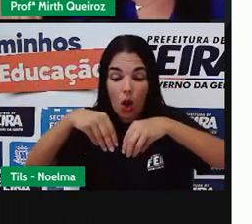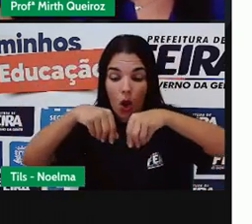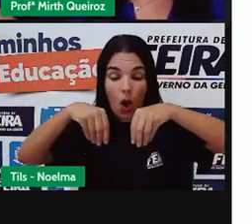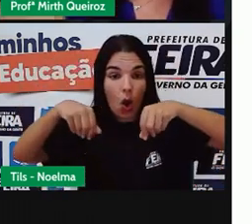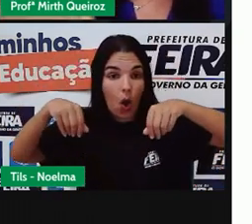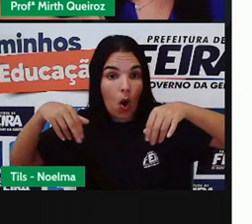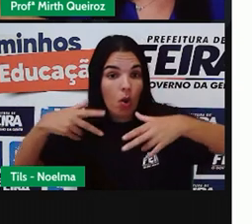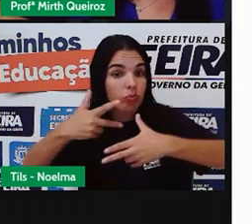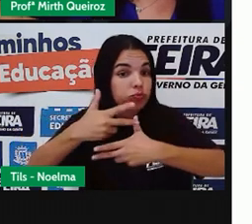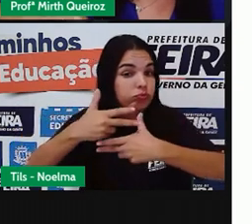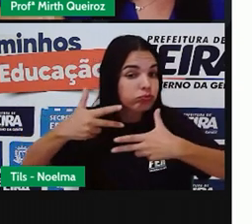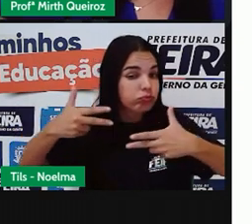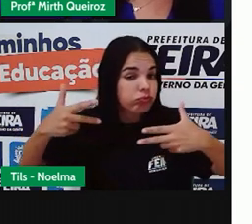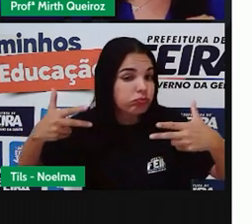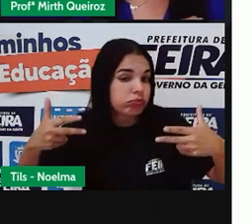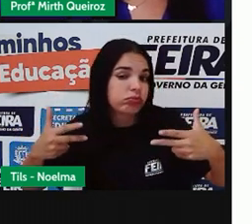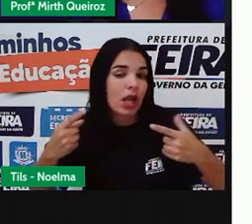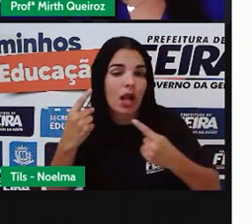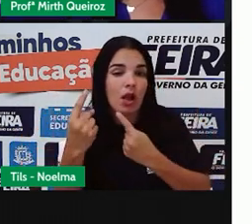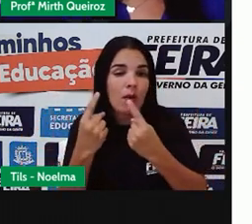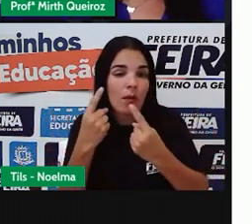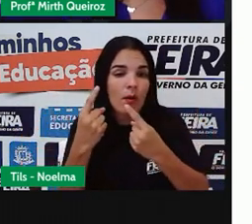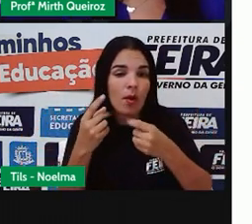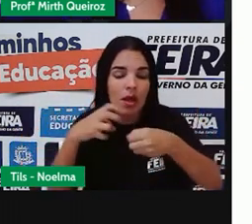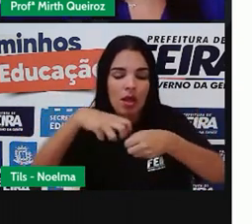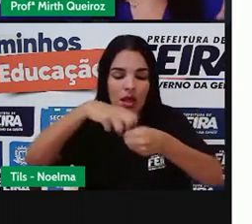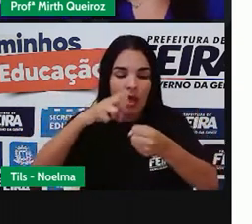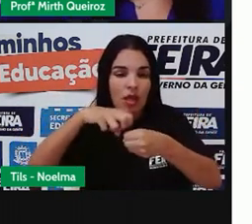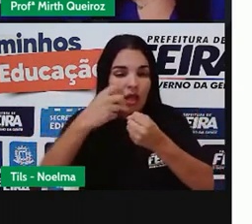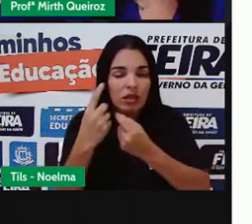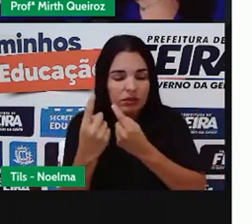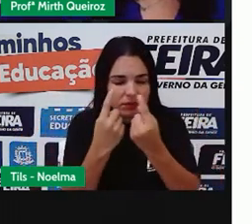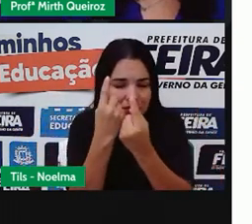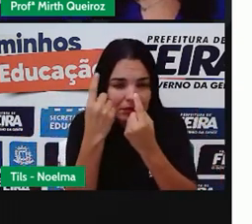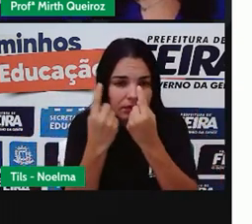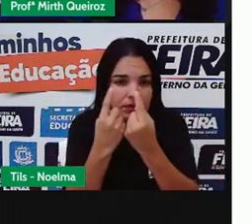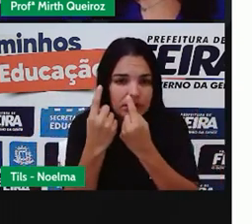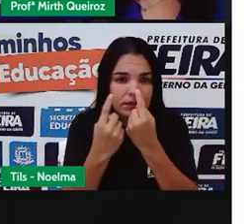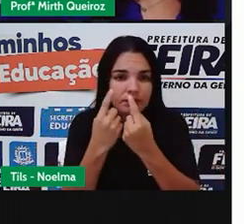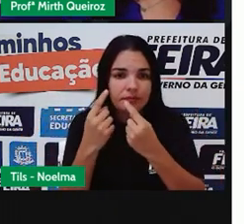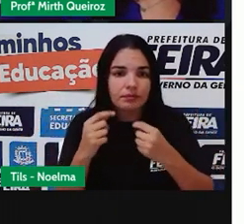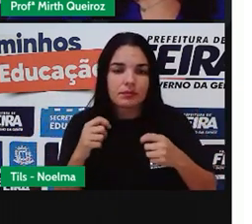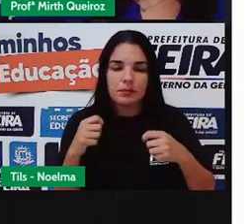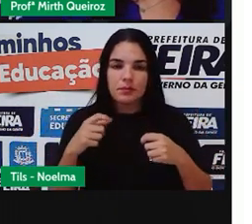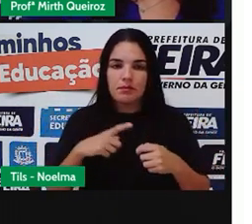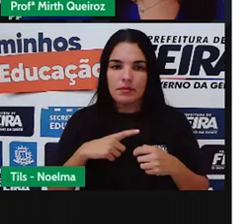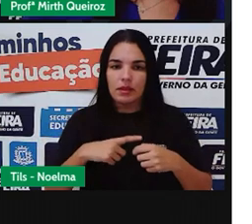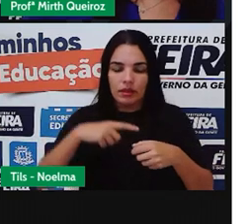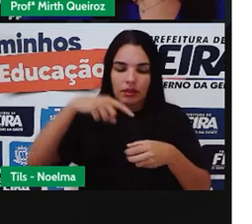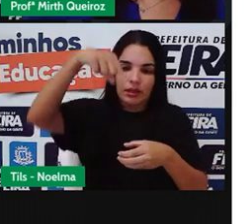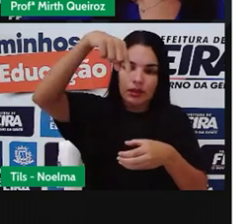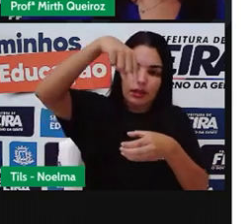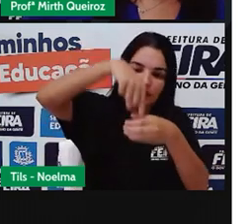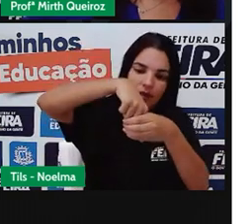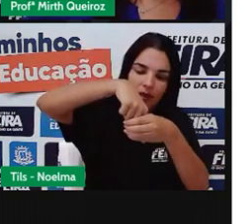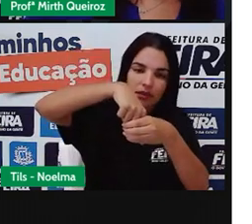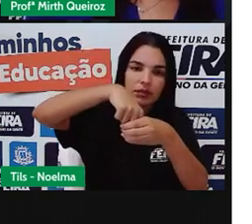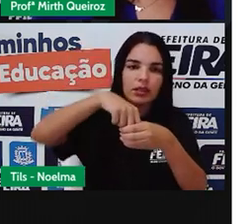de solo, um em cada garrafa, né? Em uma garrafa e um funil vocês colocariam o solo